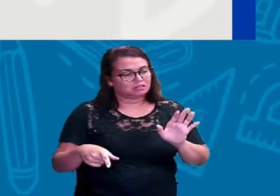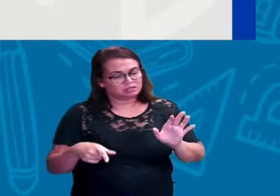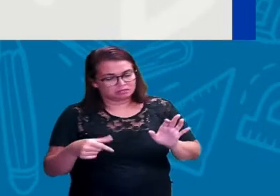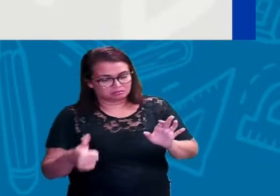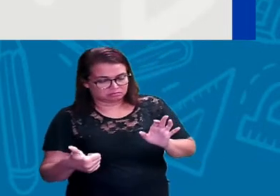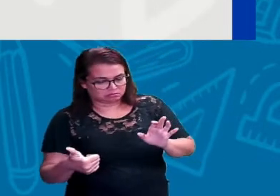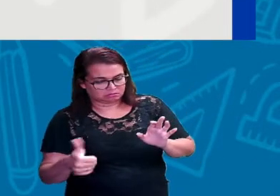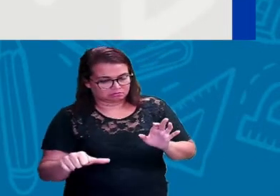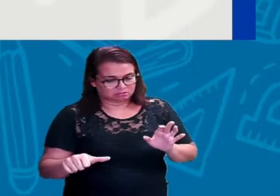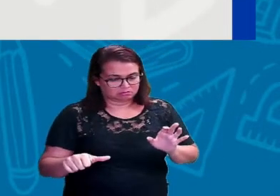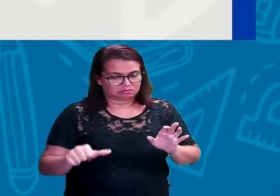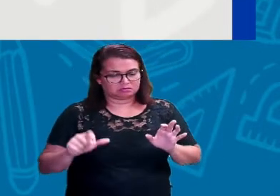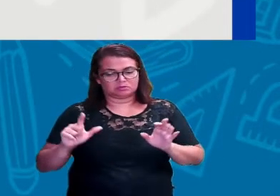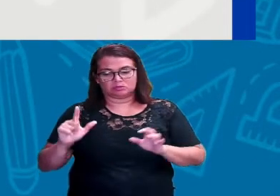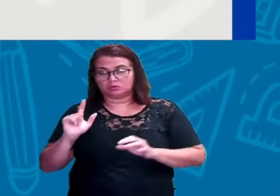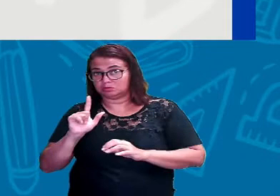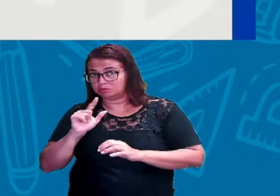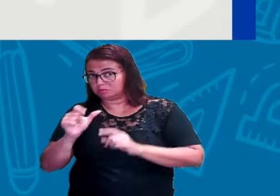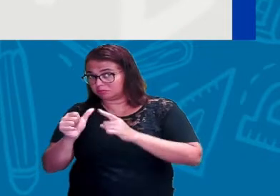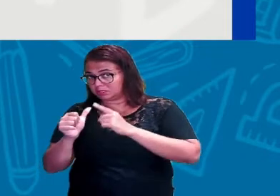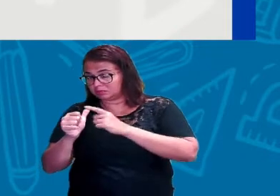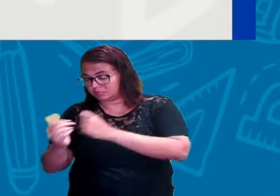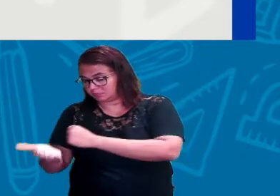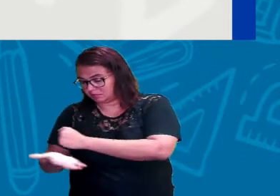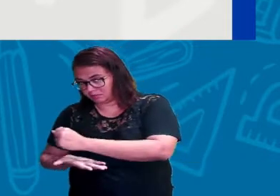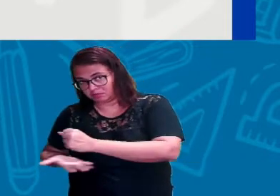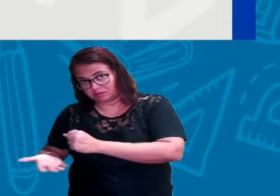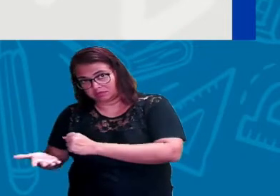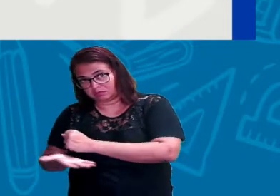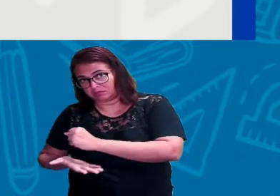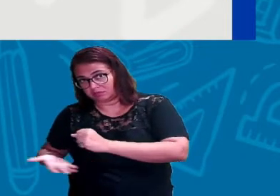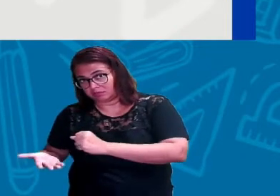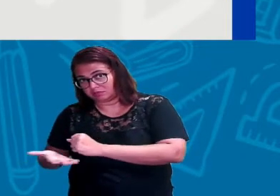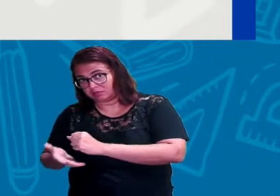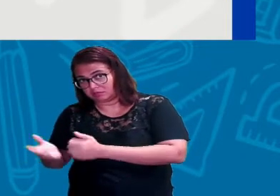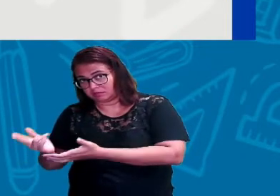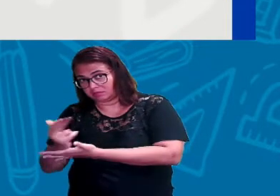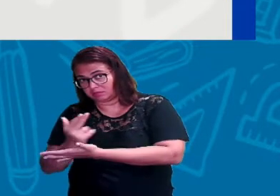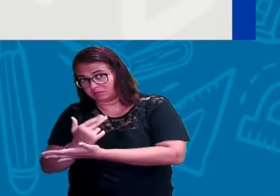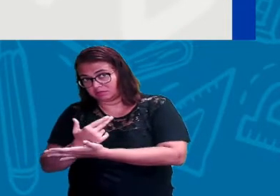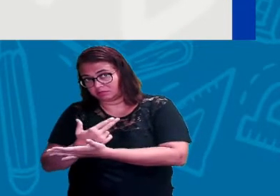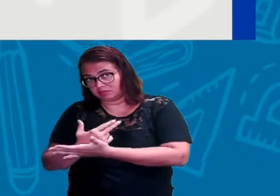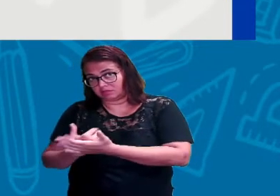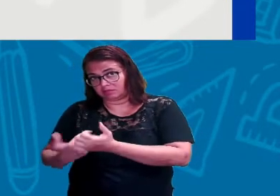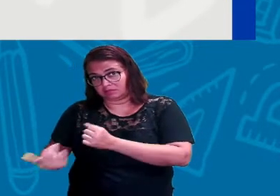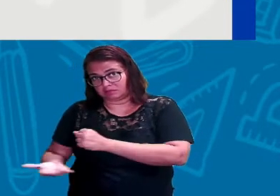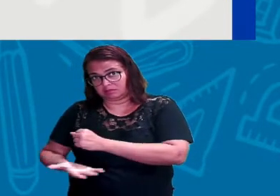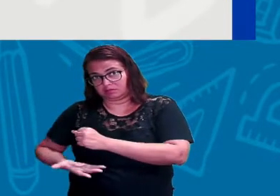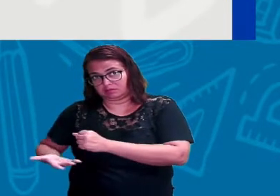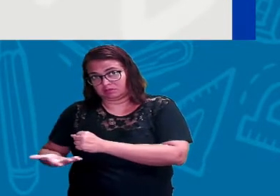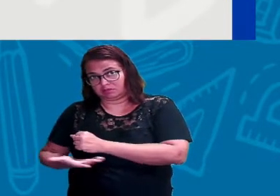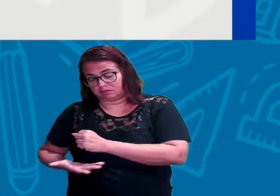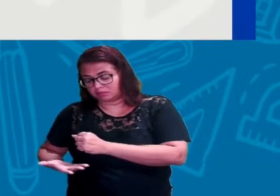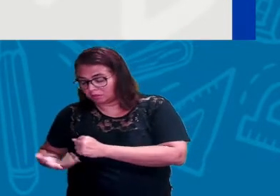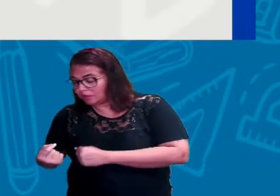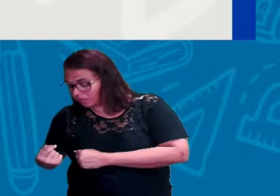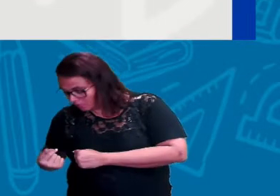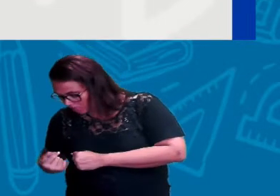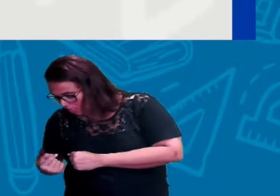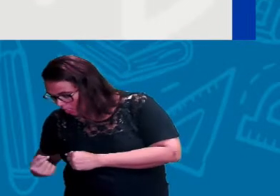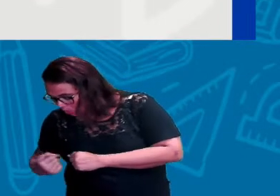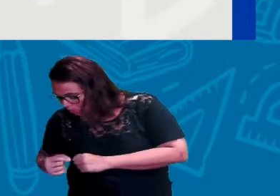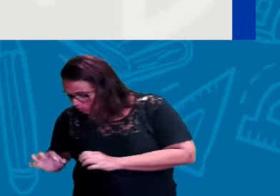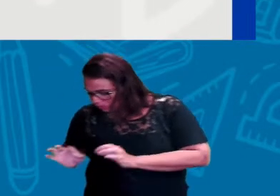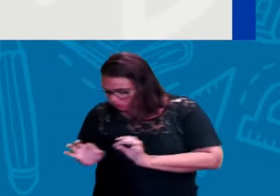conceito de planta baixa. Porque aí eu já estou construindo esse espaço como uma forma de mostrar uma